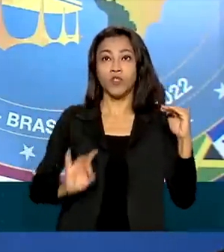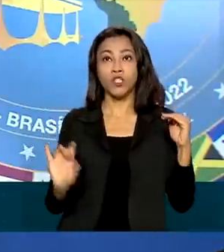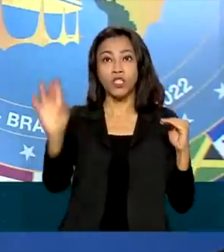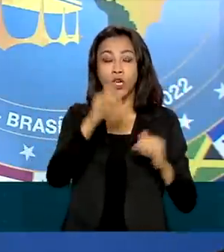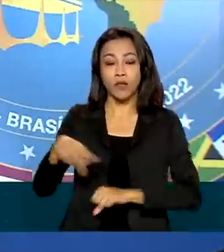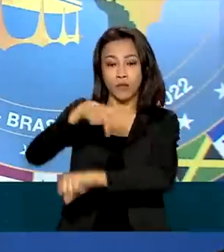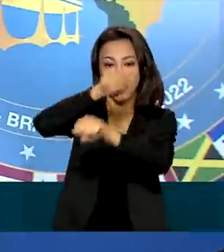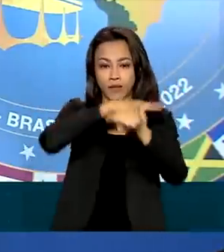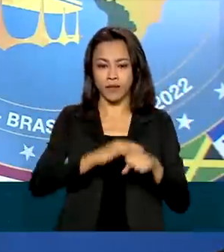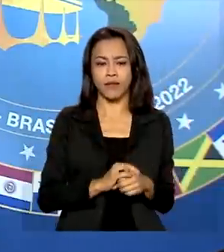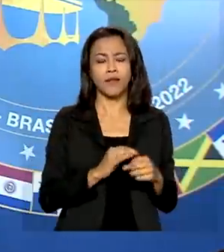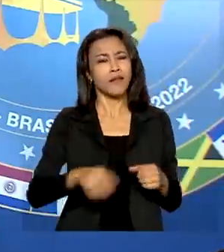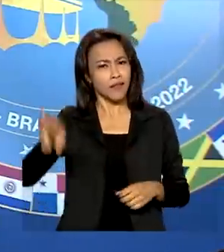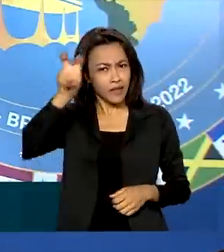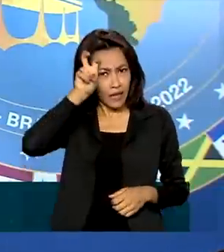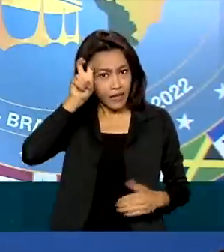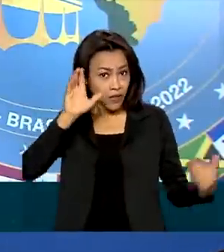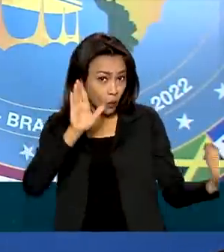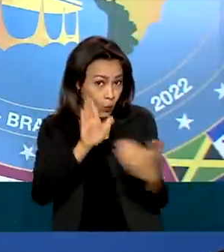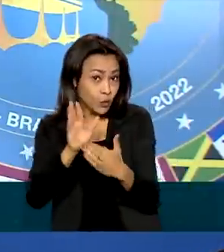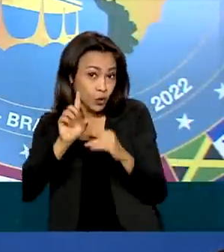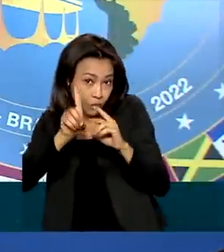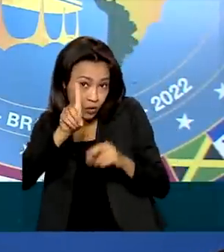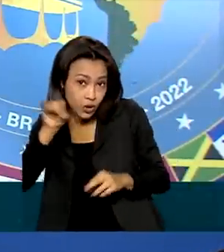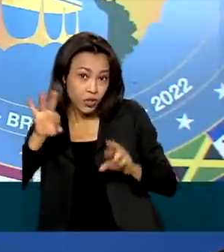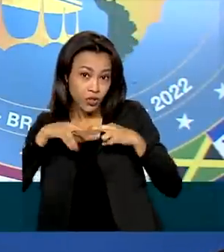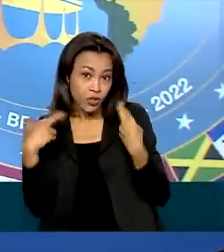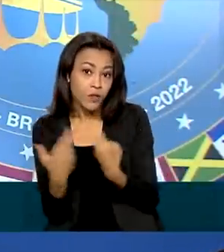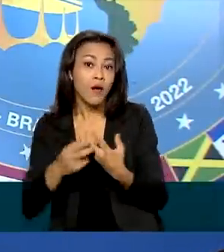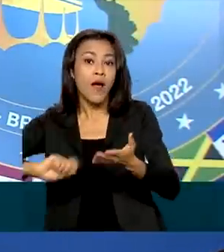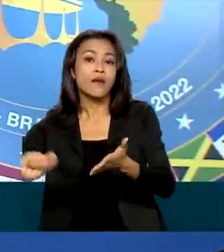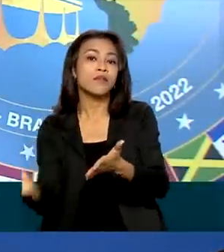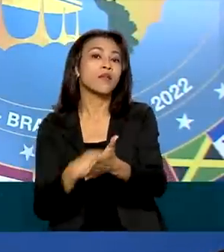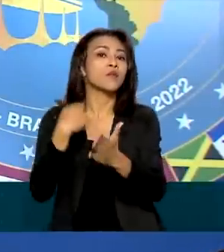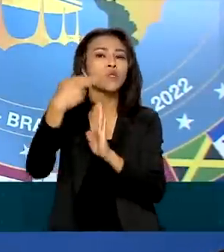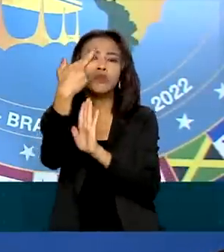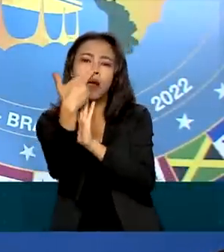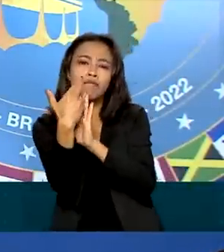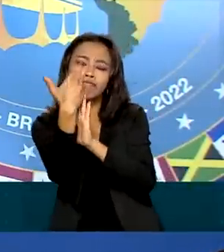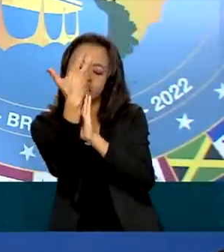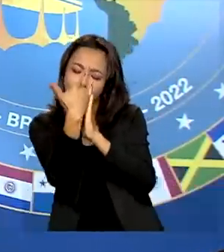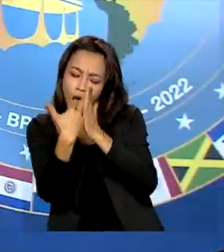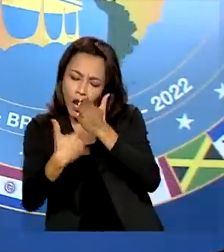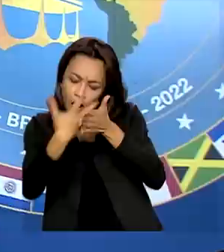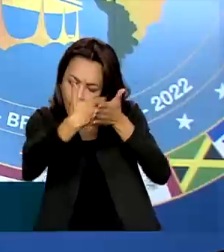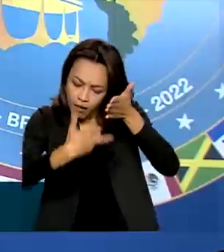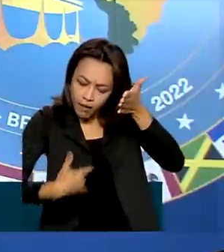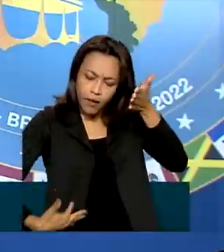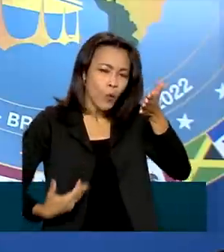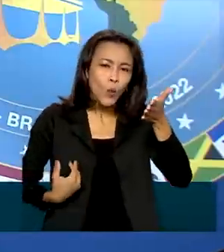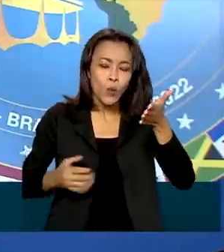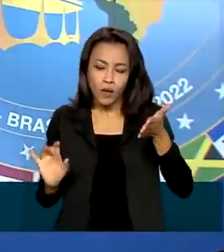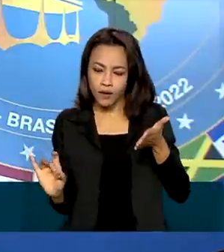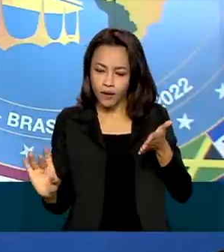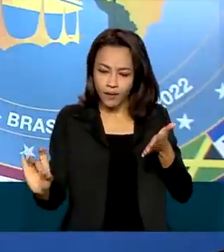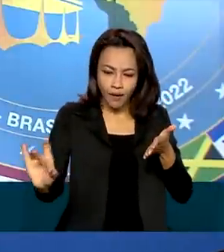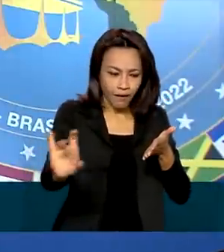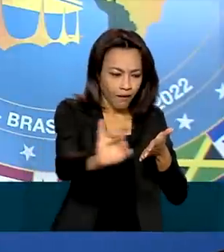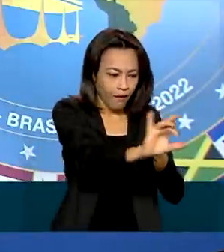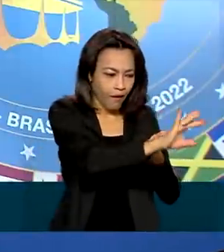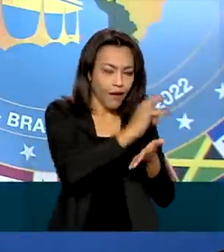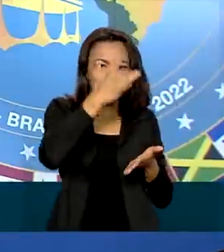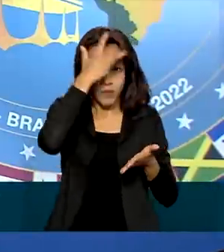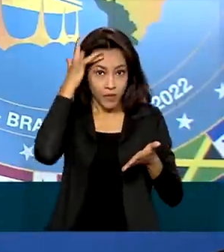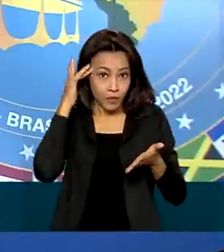o último dia do encontro, está prevista a assinatura da Declaração de Brasília, documento em que os integrantes da Conferência de